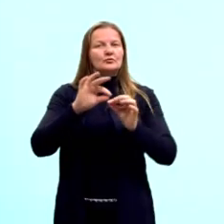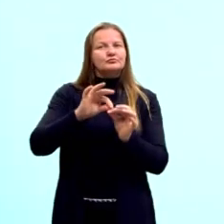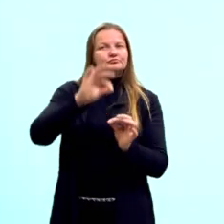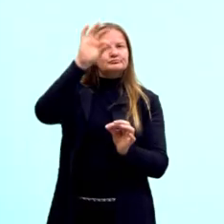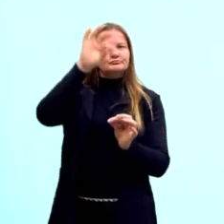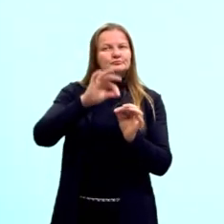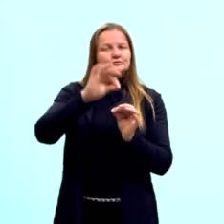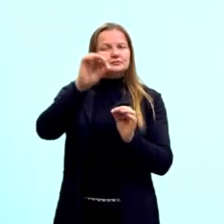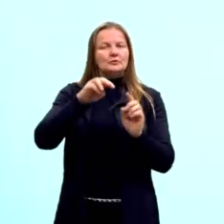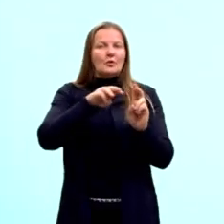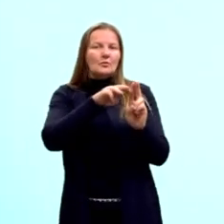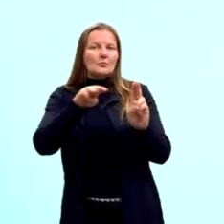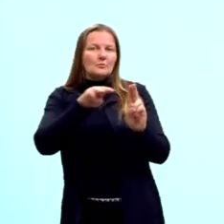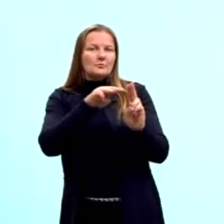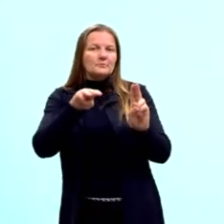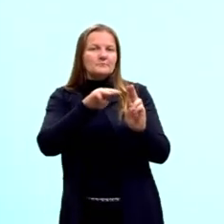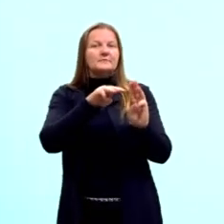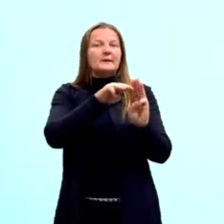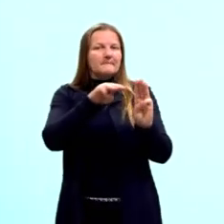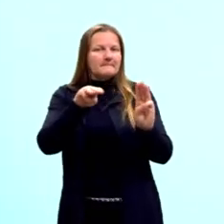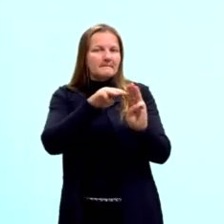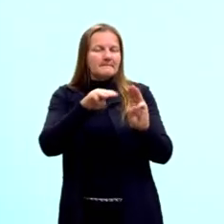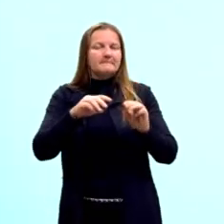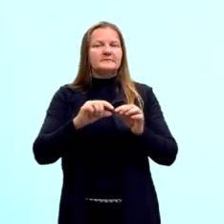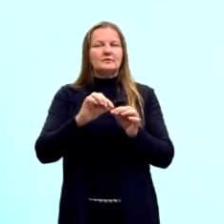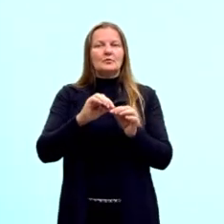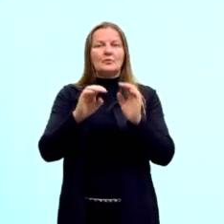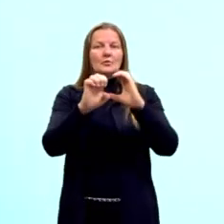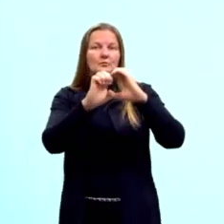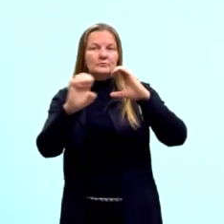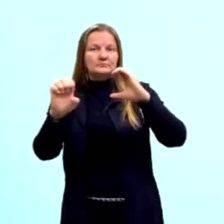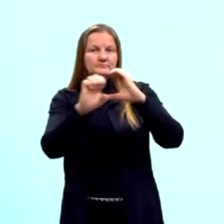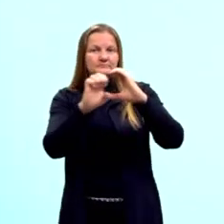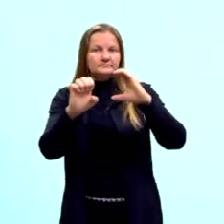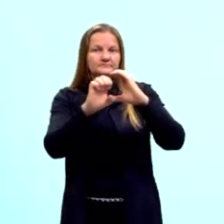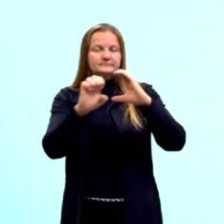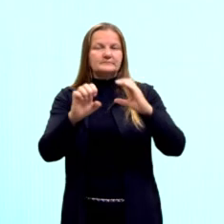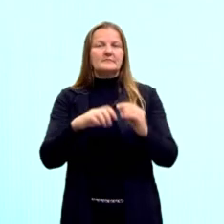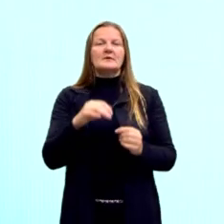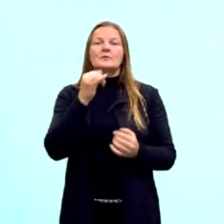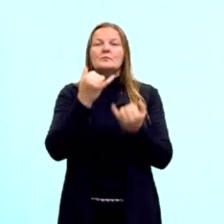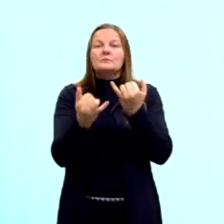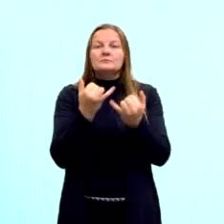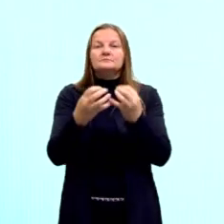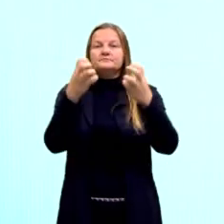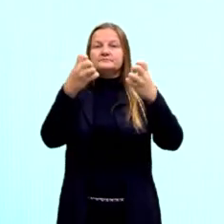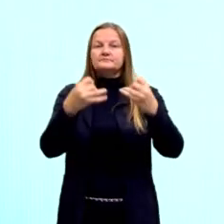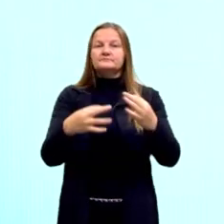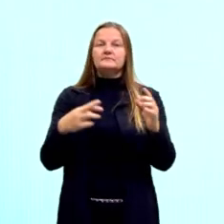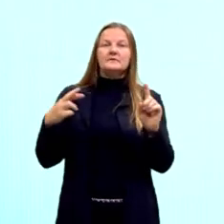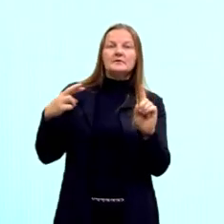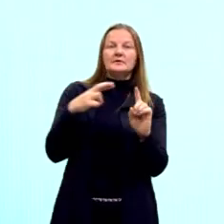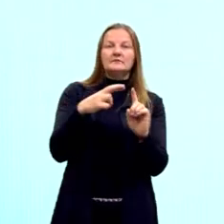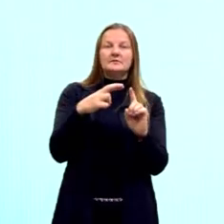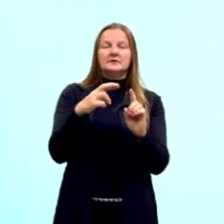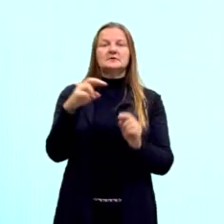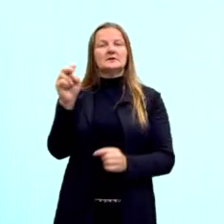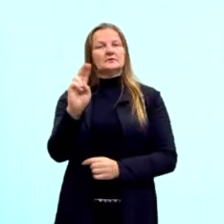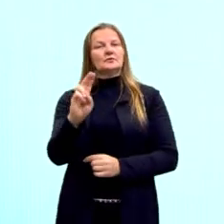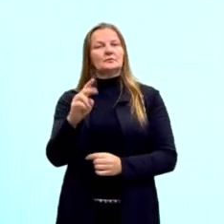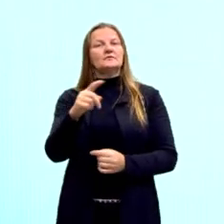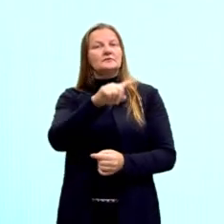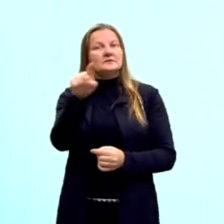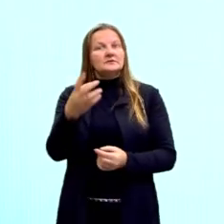qual é a mediana, qual é a bissetriz. Porque, muitas vezes, o exercício faz referência a esses nomes